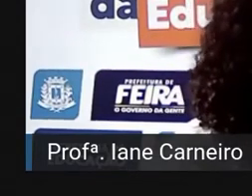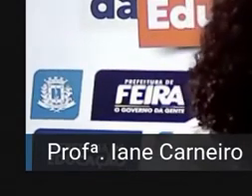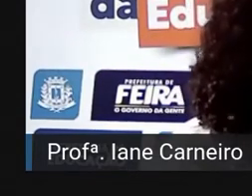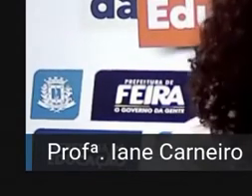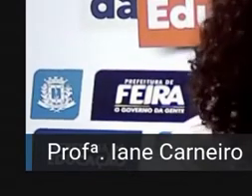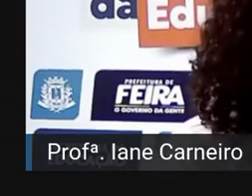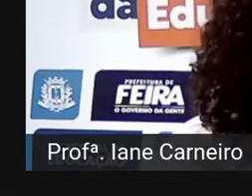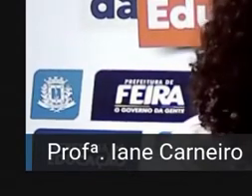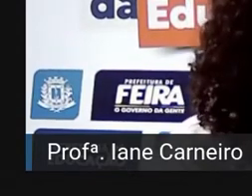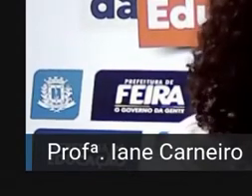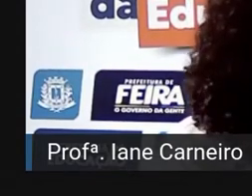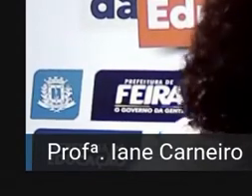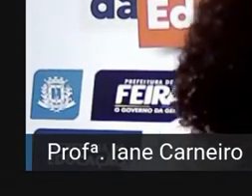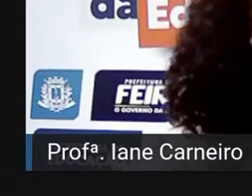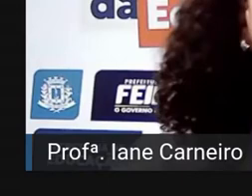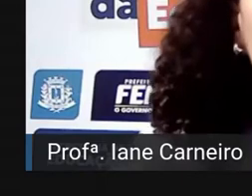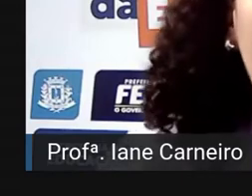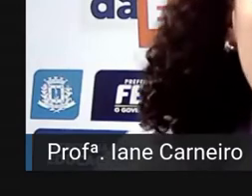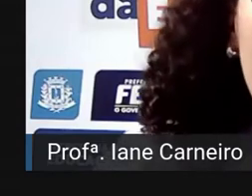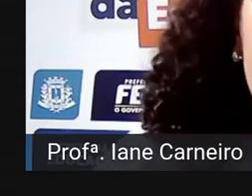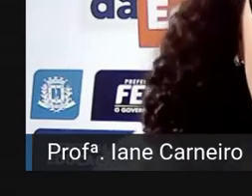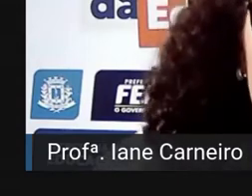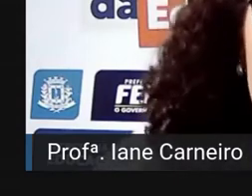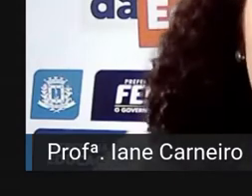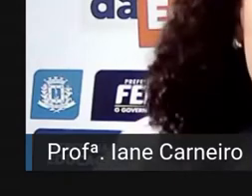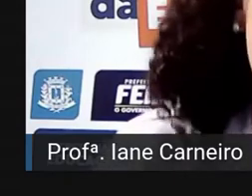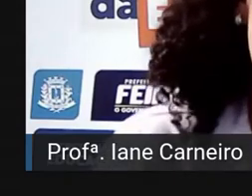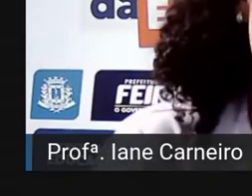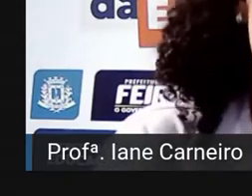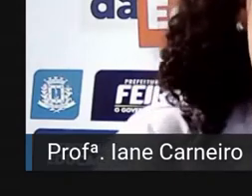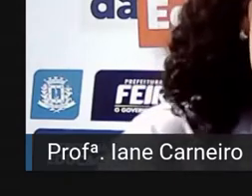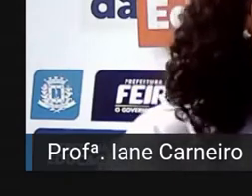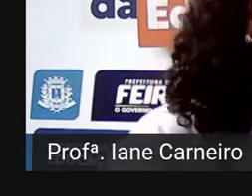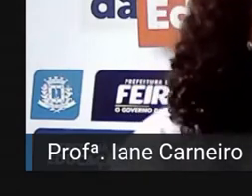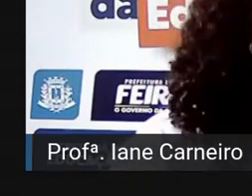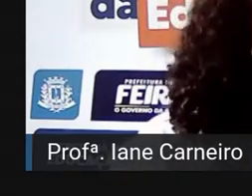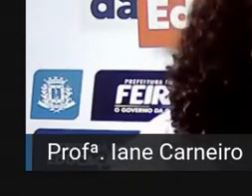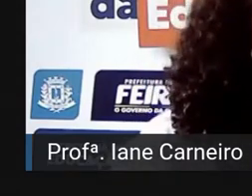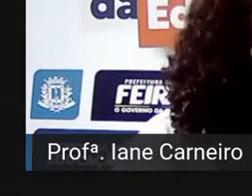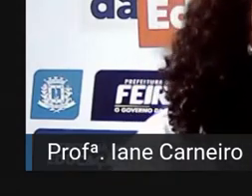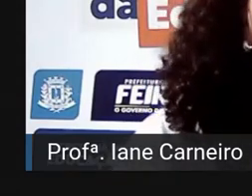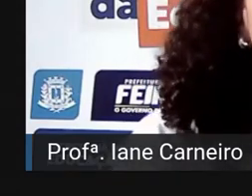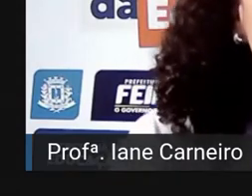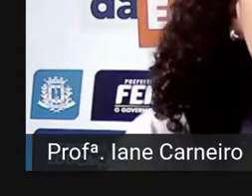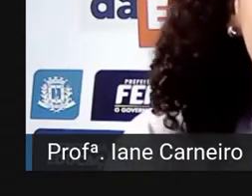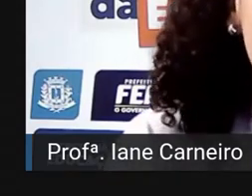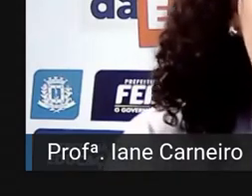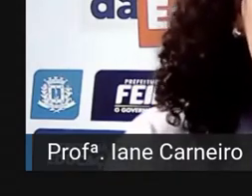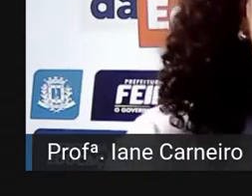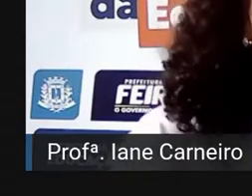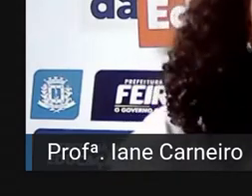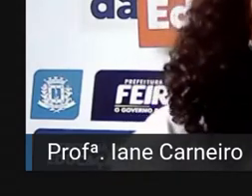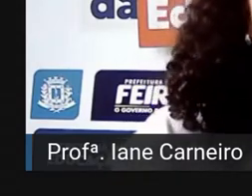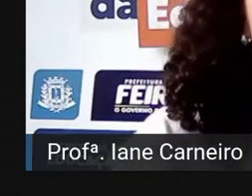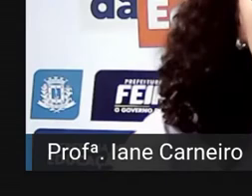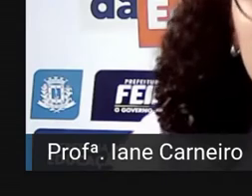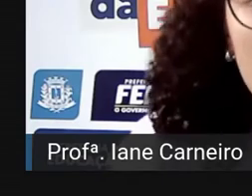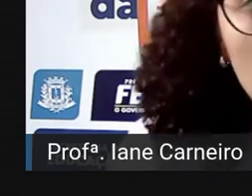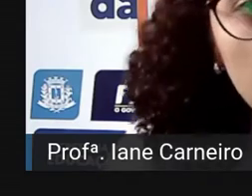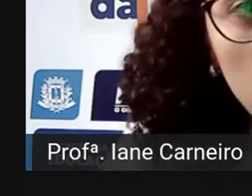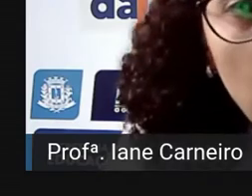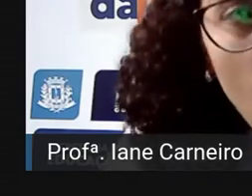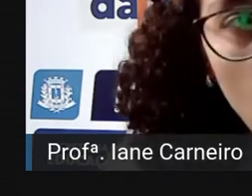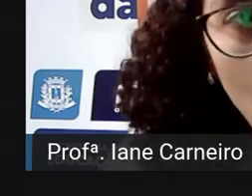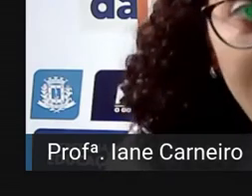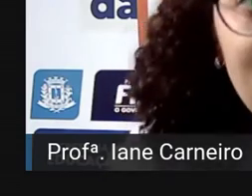aulas anteriores? A autora traz esses direitos também, né? E agora, a gente vai